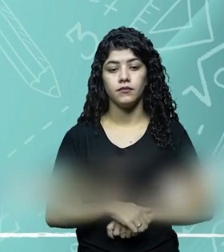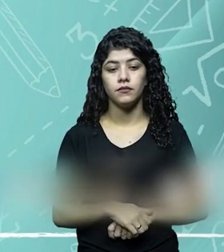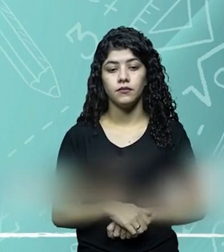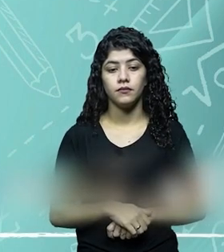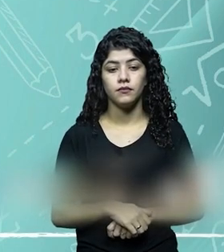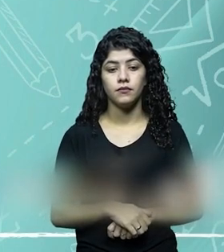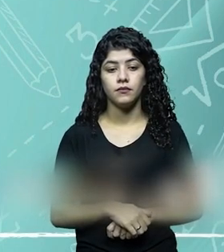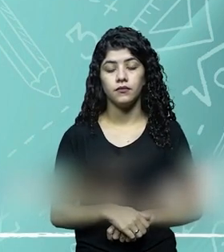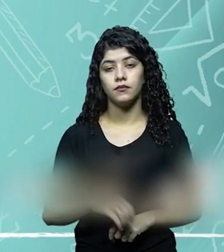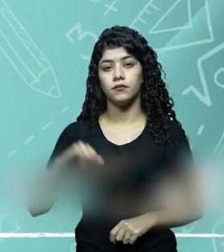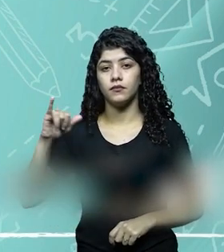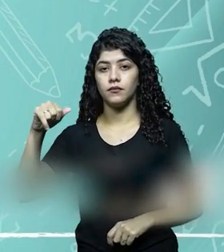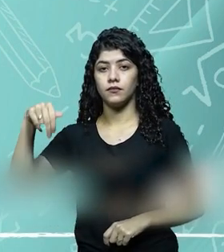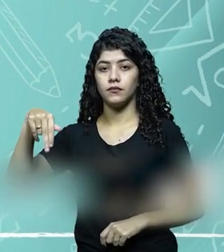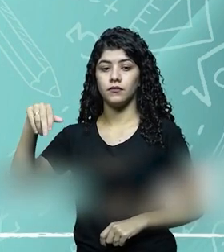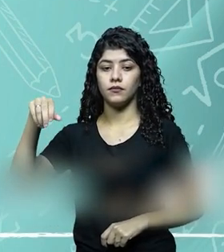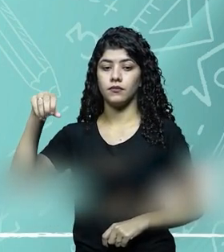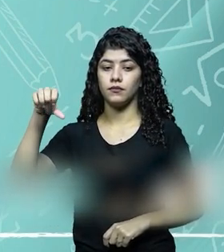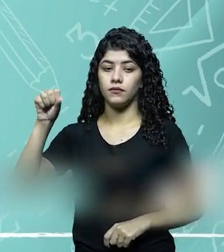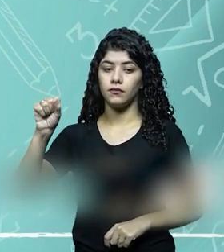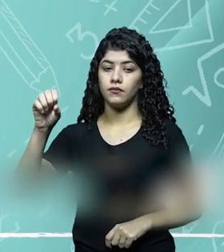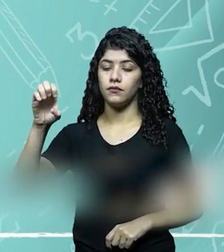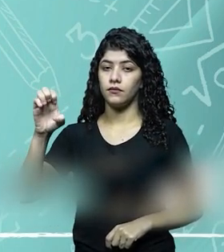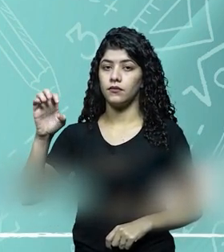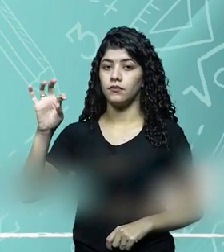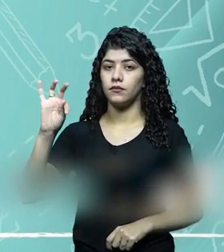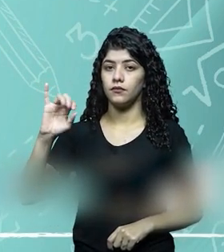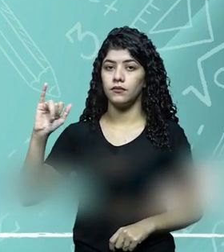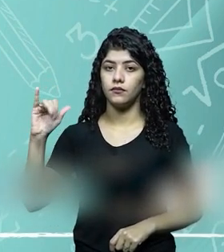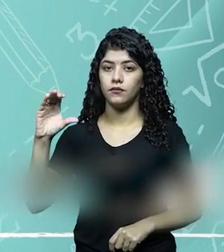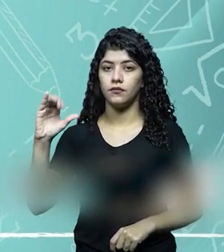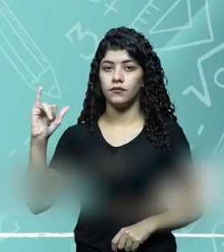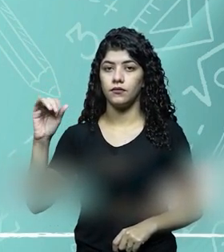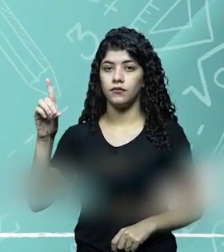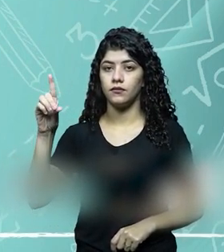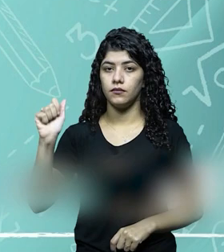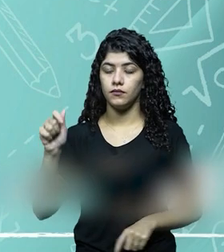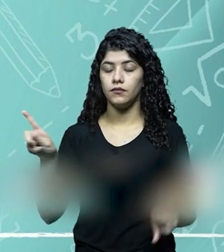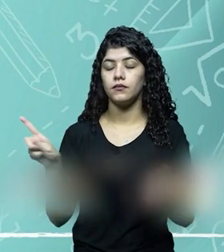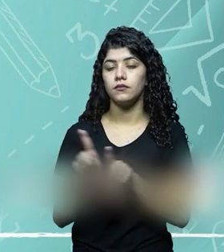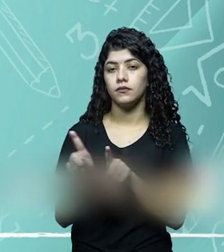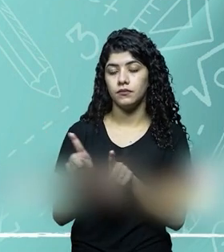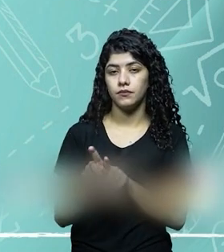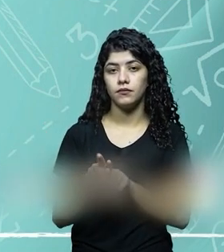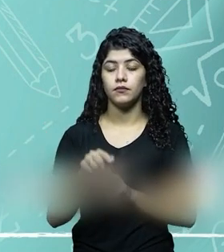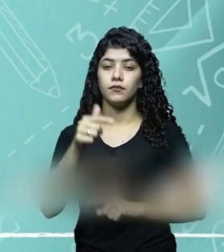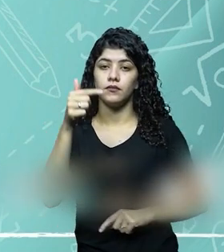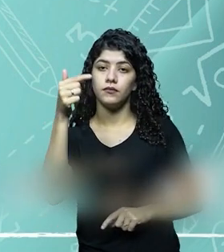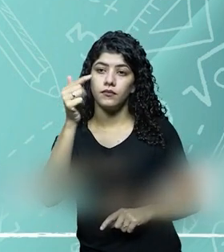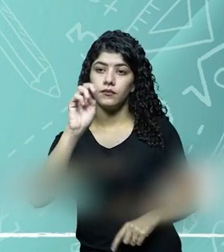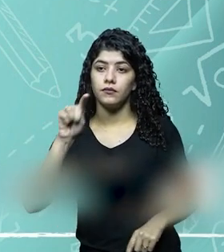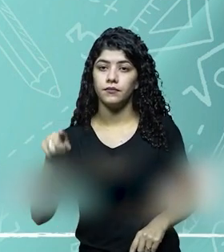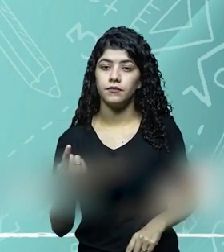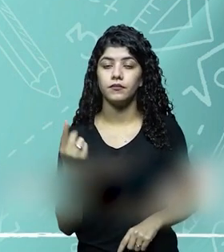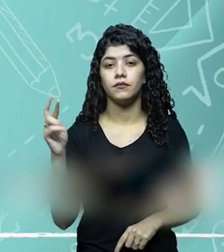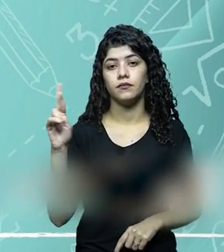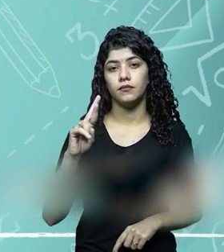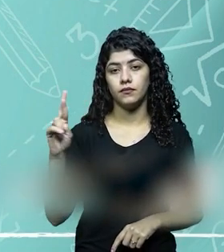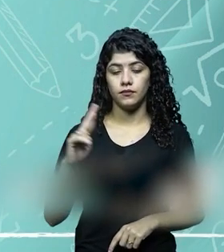a lavoura não sofrer com as pragas, então foi preciso comprar inseticida, no valor de 7.500.